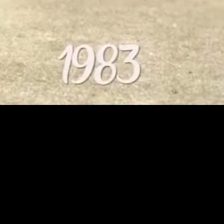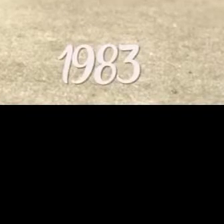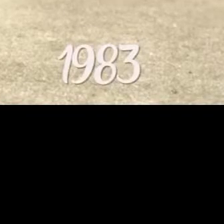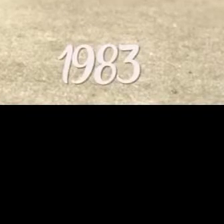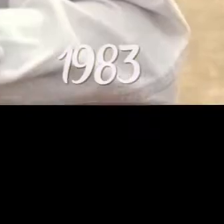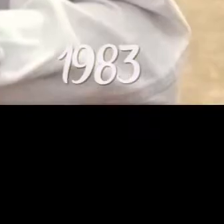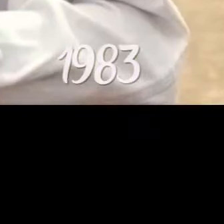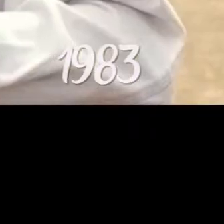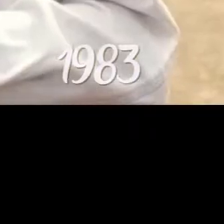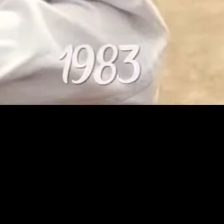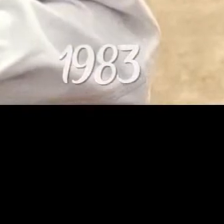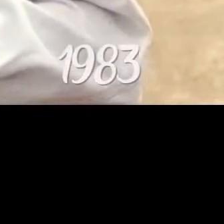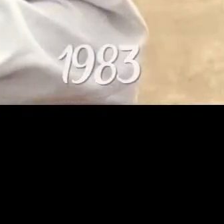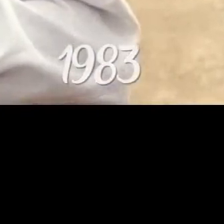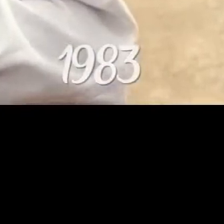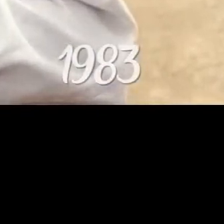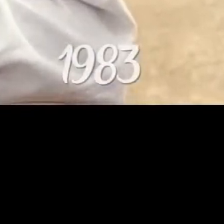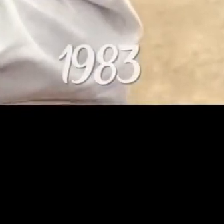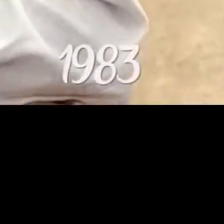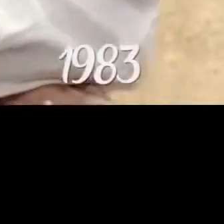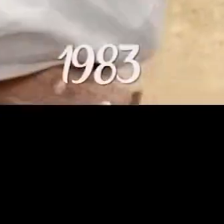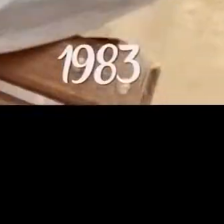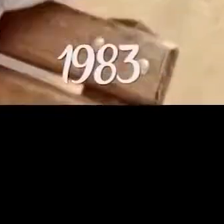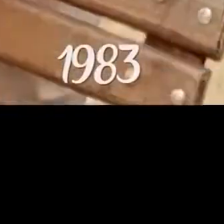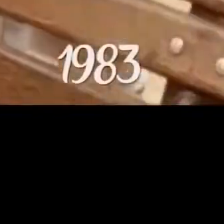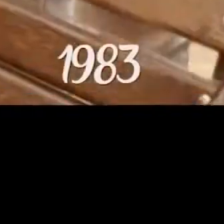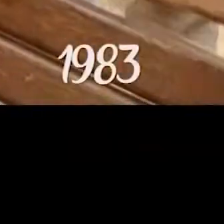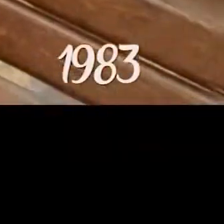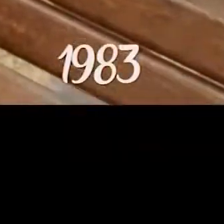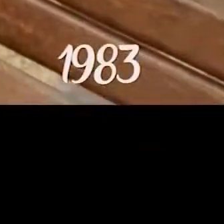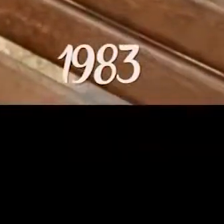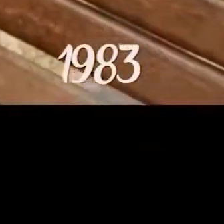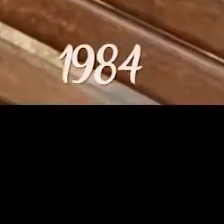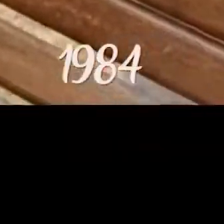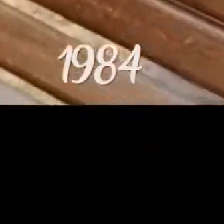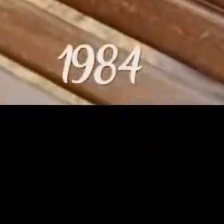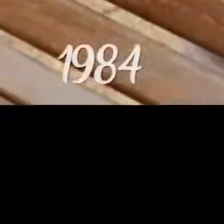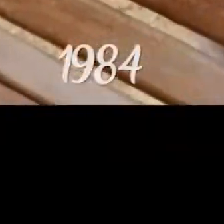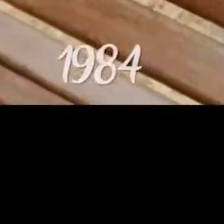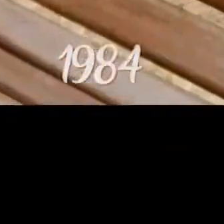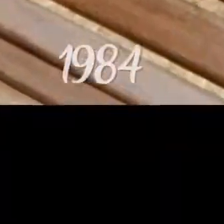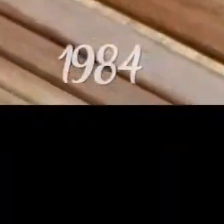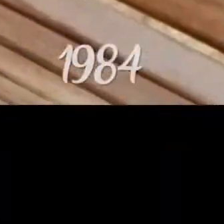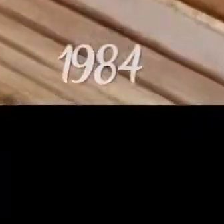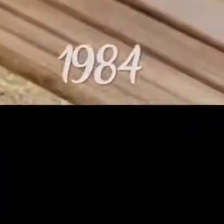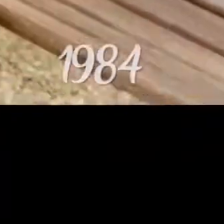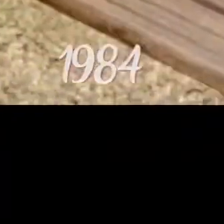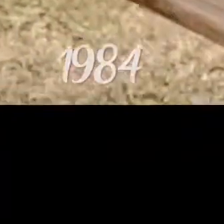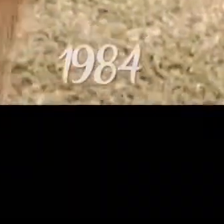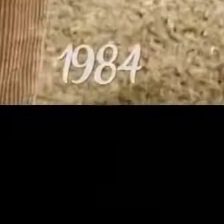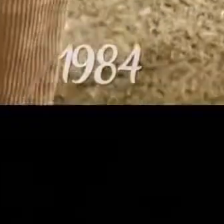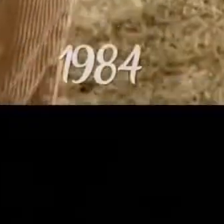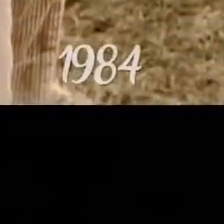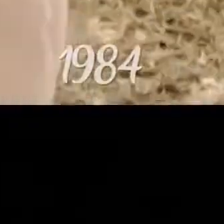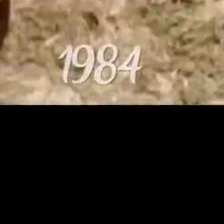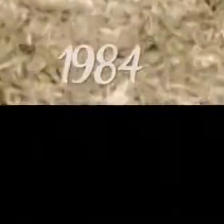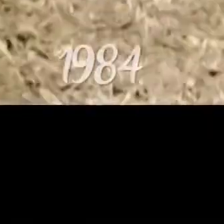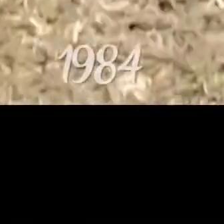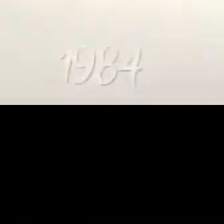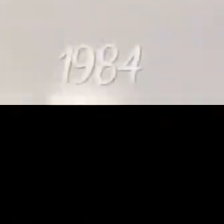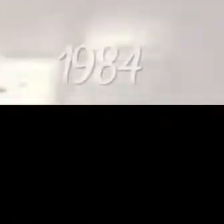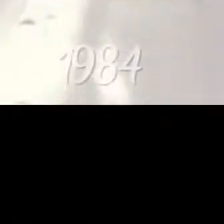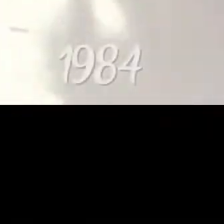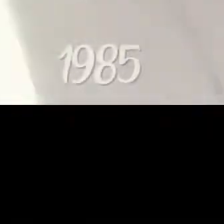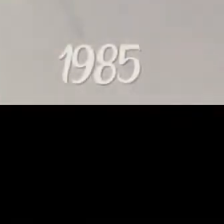Sabe por que a amamentação é a base da vida? Porque o leite materno é muito importante, não só nos primeiros meses do seu